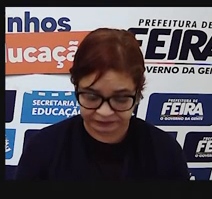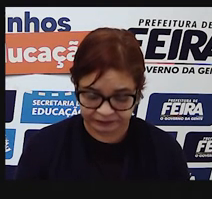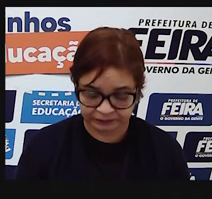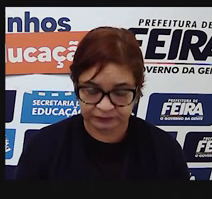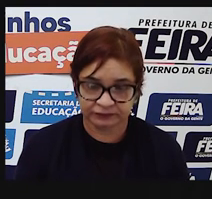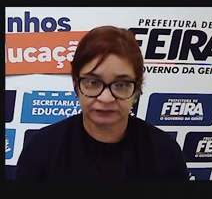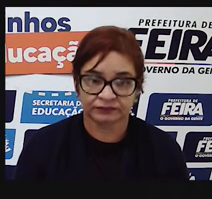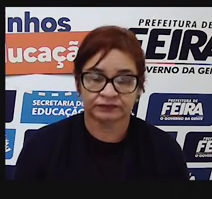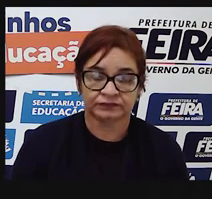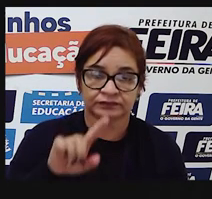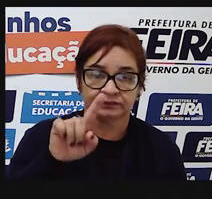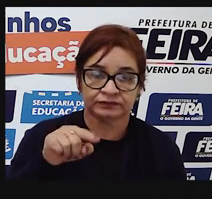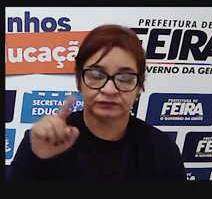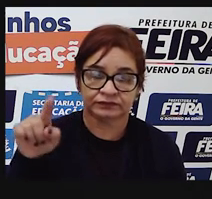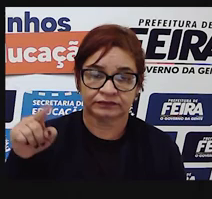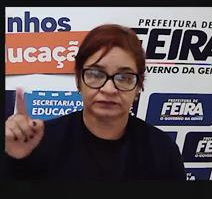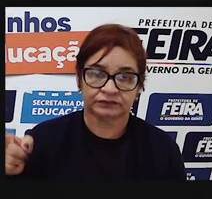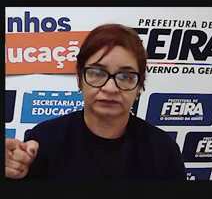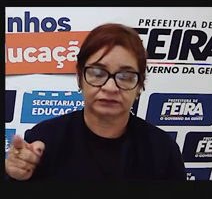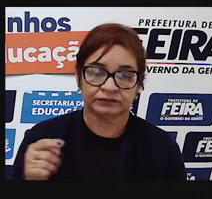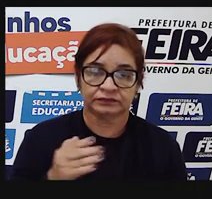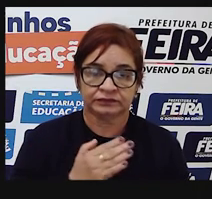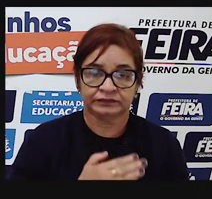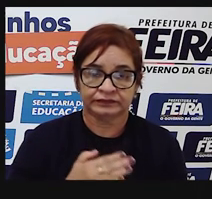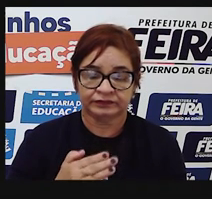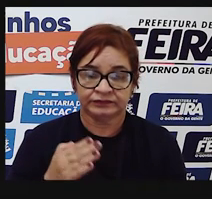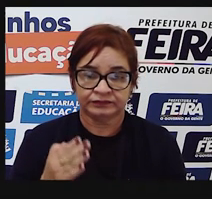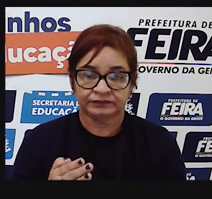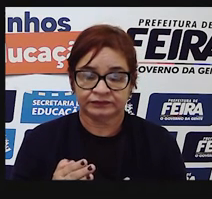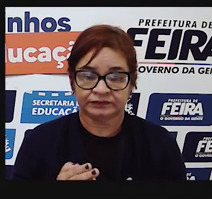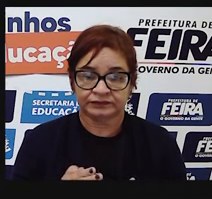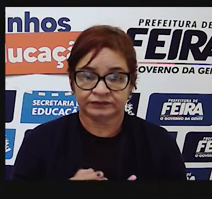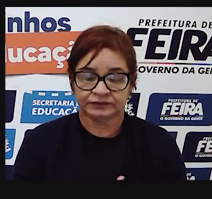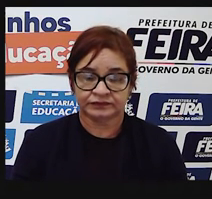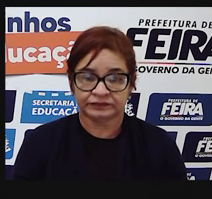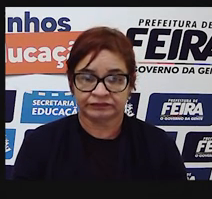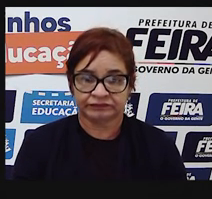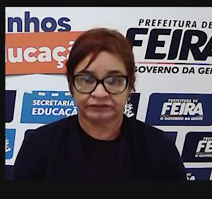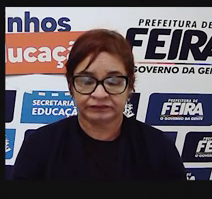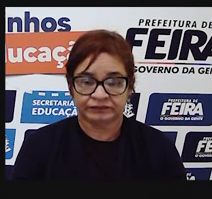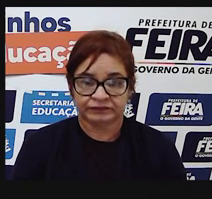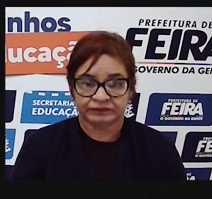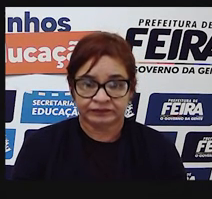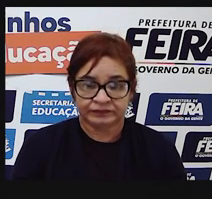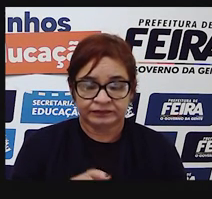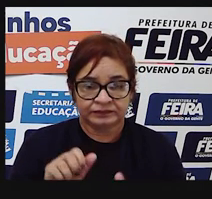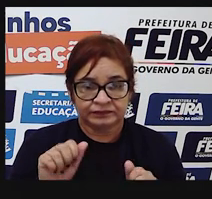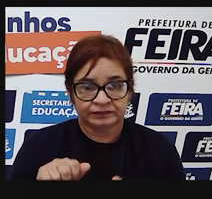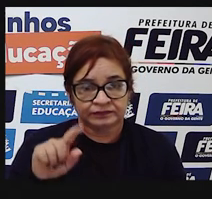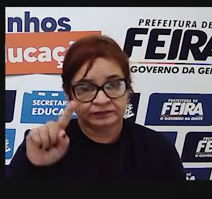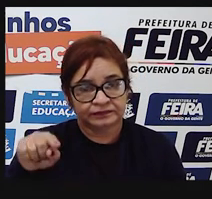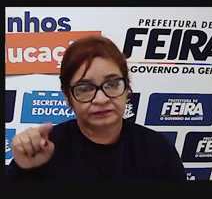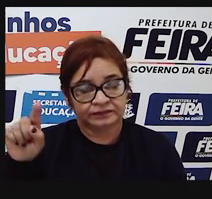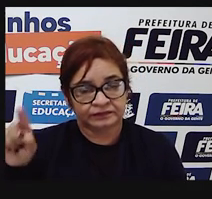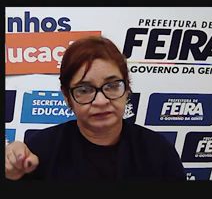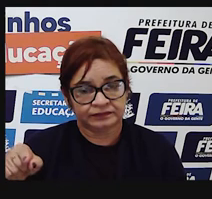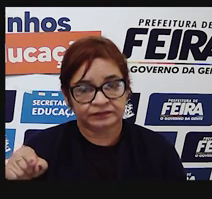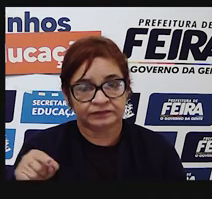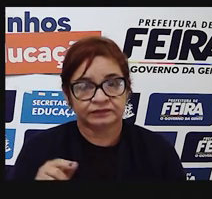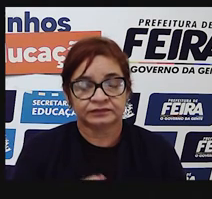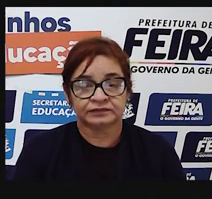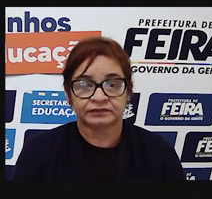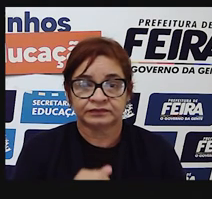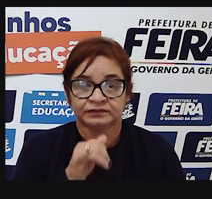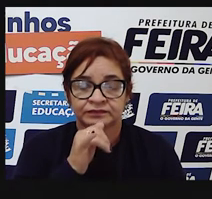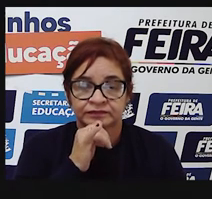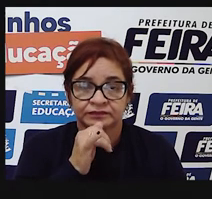Separar elementos repetidos. Então, a vírgula serve para separar também elementos repetidos. Olha o exemplo.